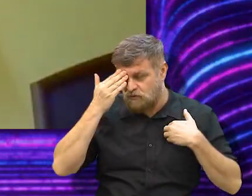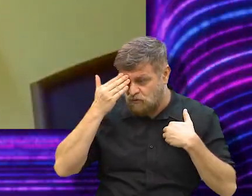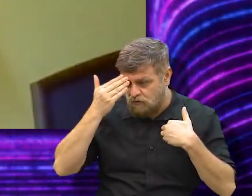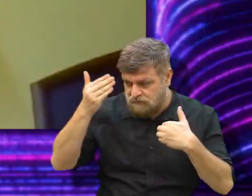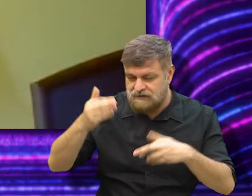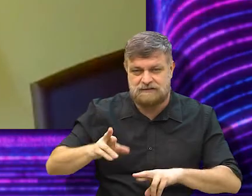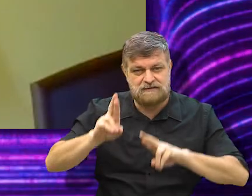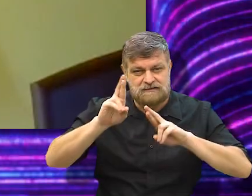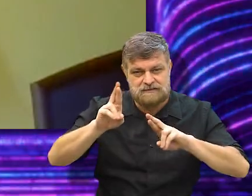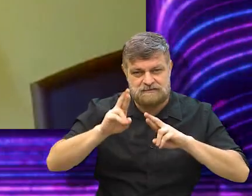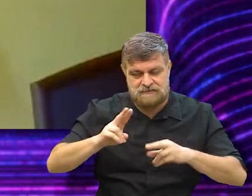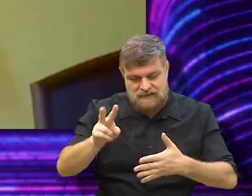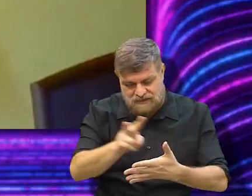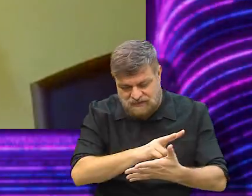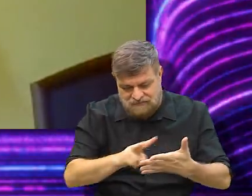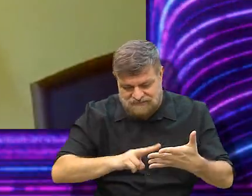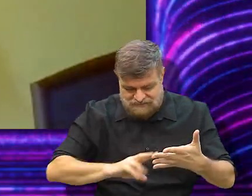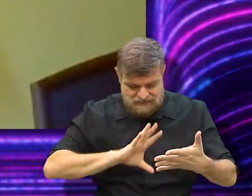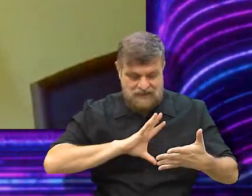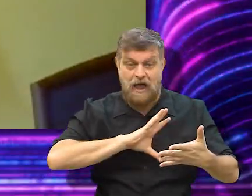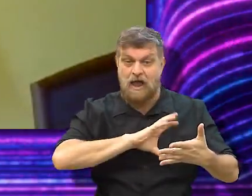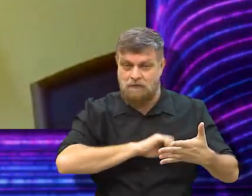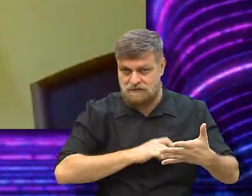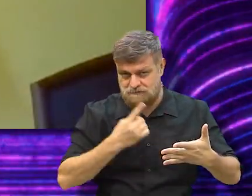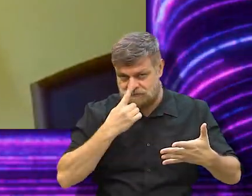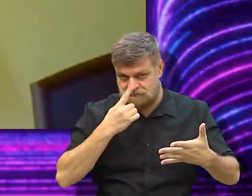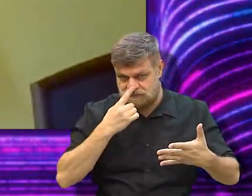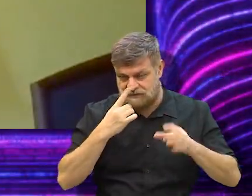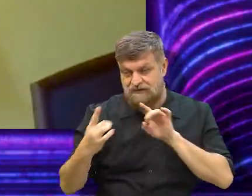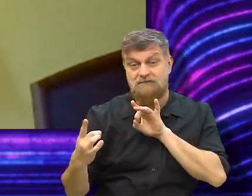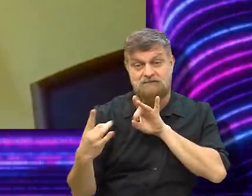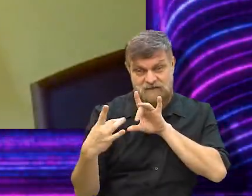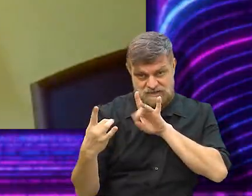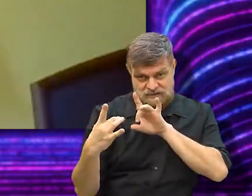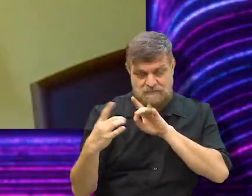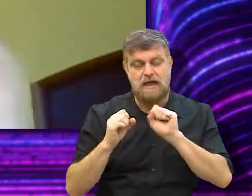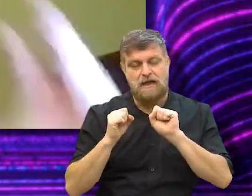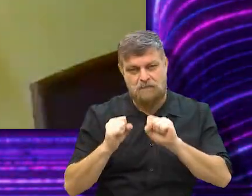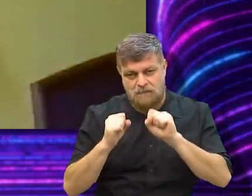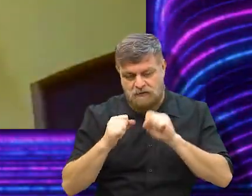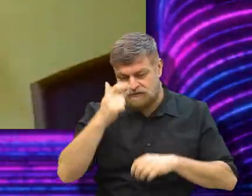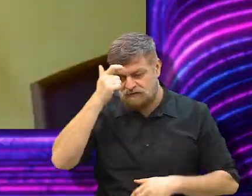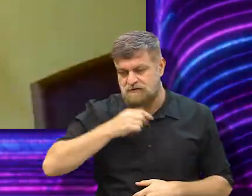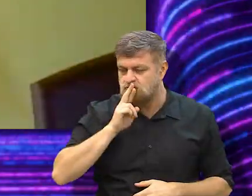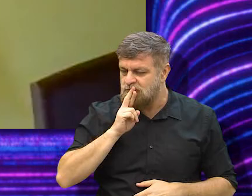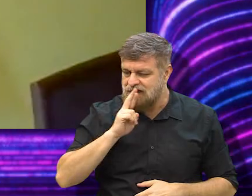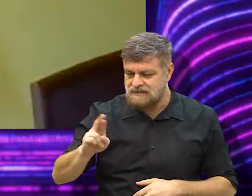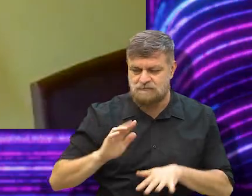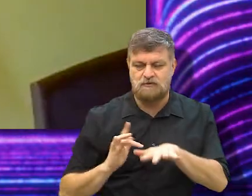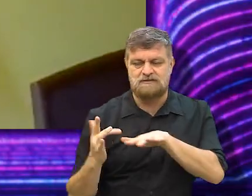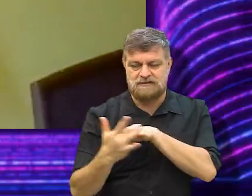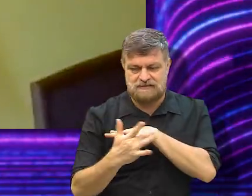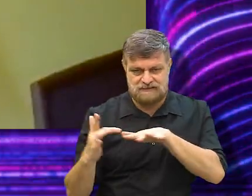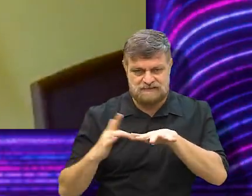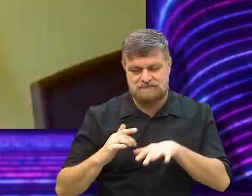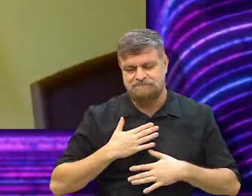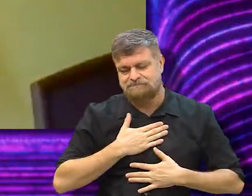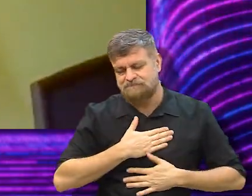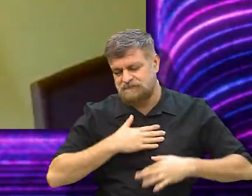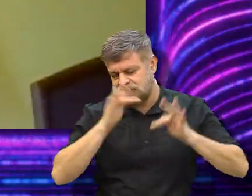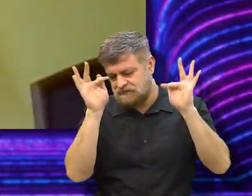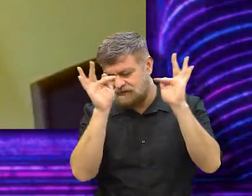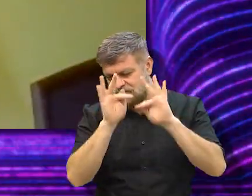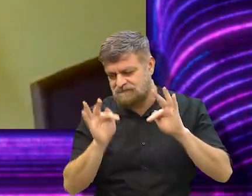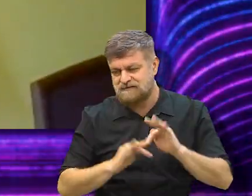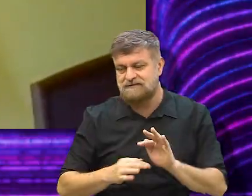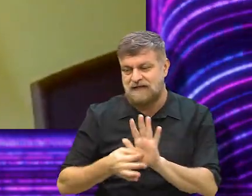super obrigada, Michel, espero que vocês lerem o livro, gostem dele. Se quiserem me dar feedback, podem me dar feedback, eu geralmente respondo nas redes sociais e